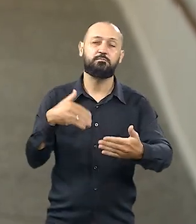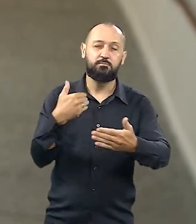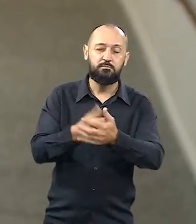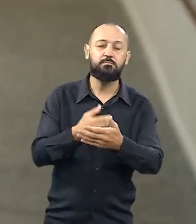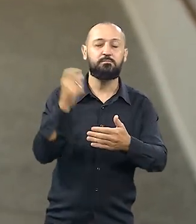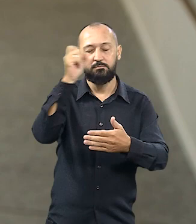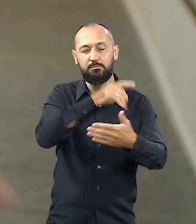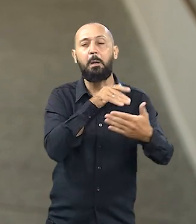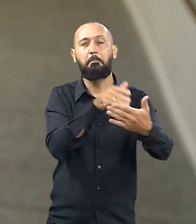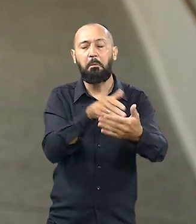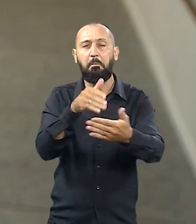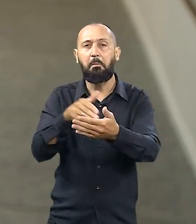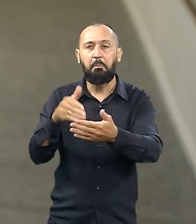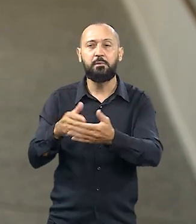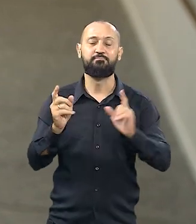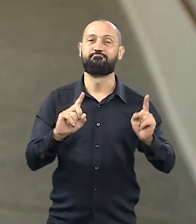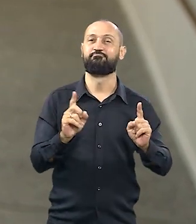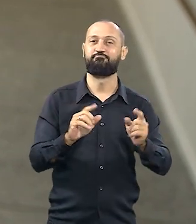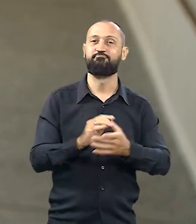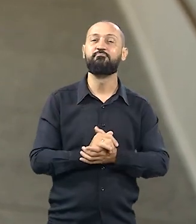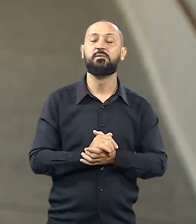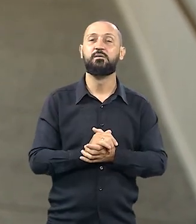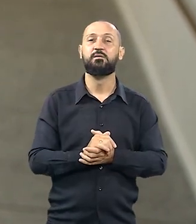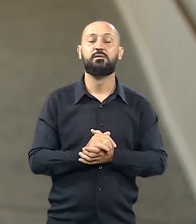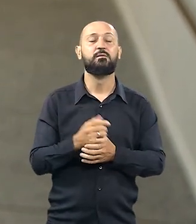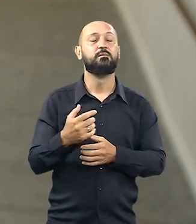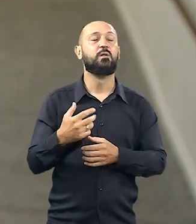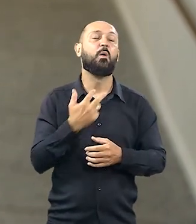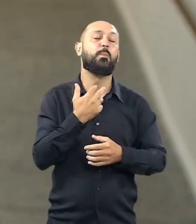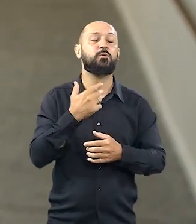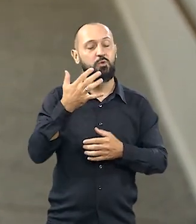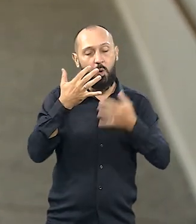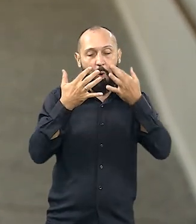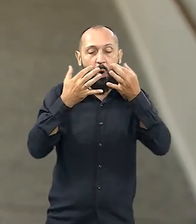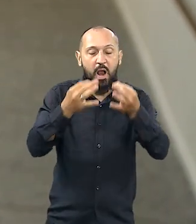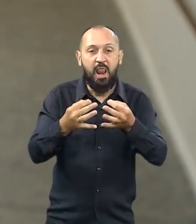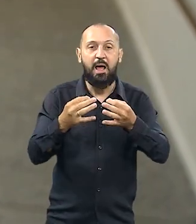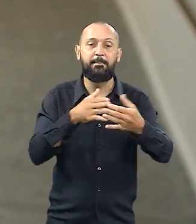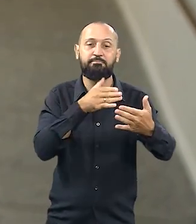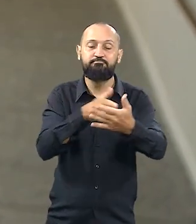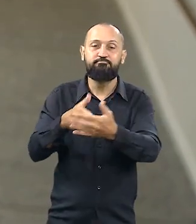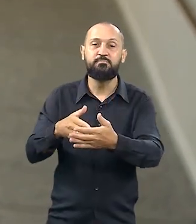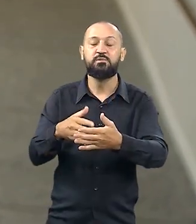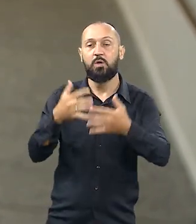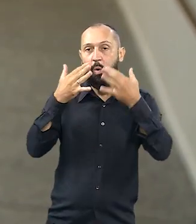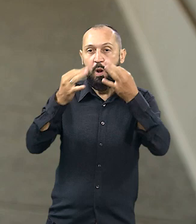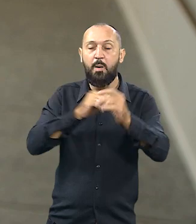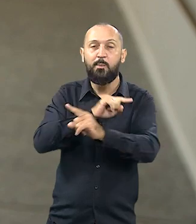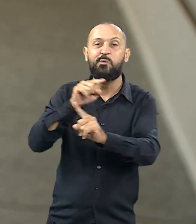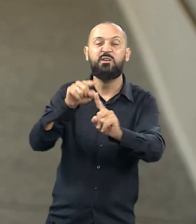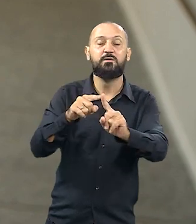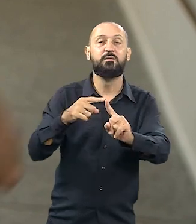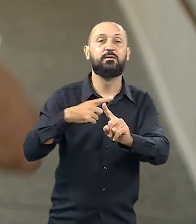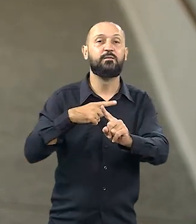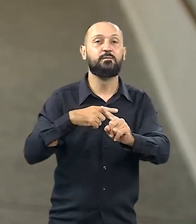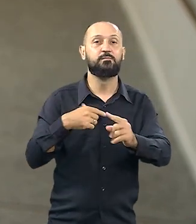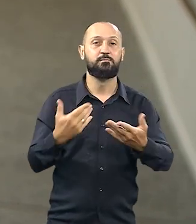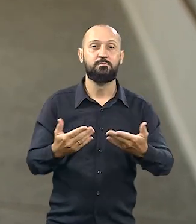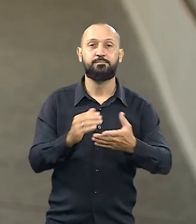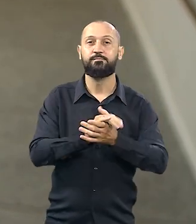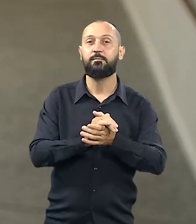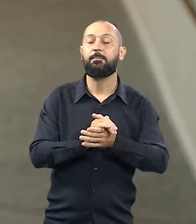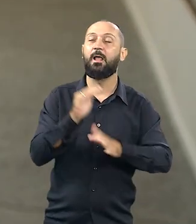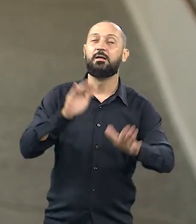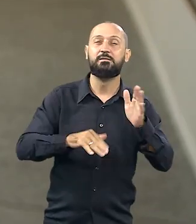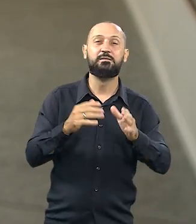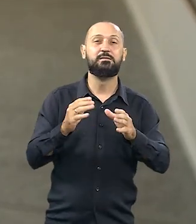né? Nós encontramos barreiras que é muito natural. Mas, nós não temos que olhar para os obstáculos. Nós temos que olhar para o objetivo. E foi assim